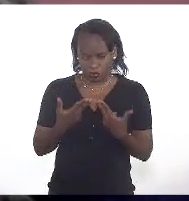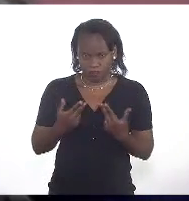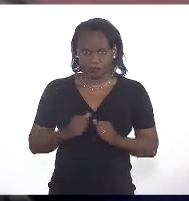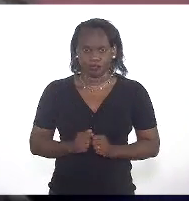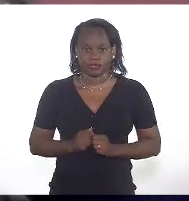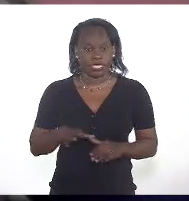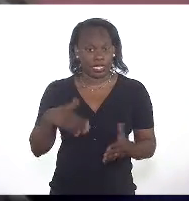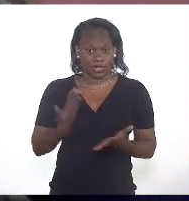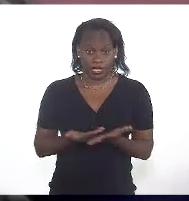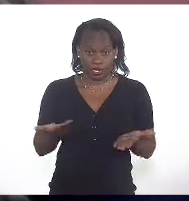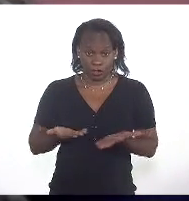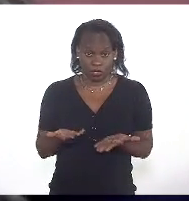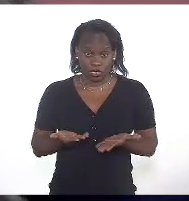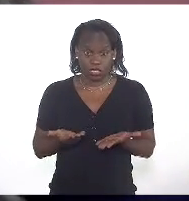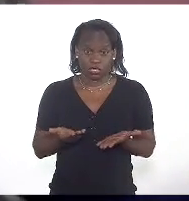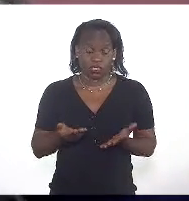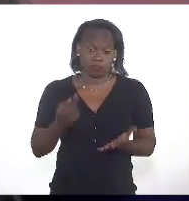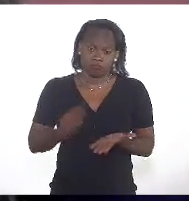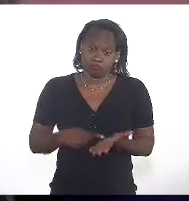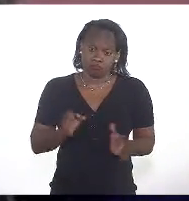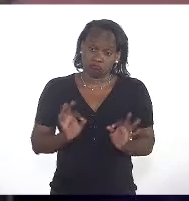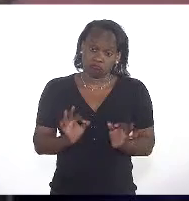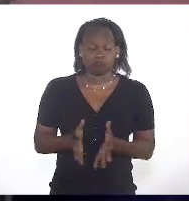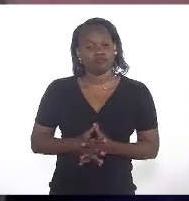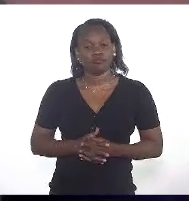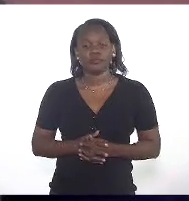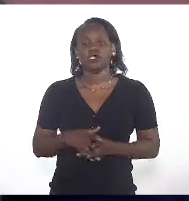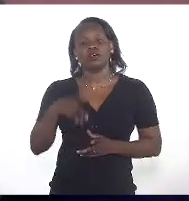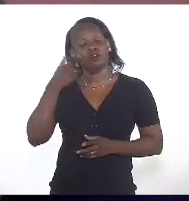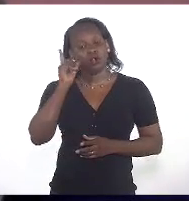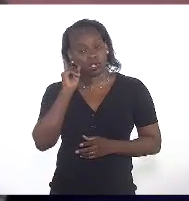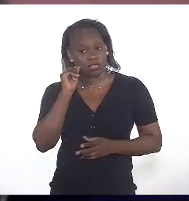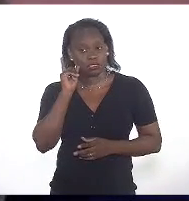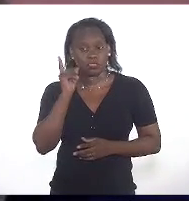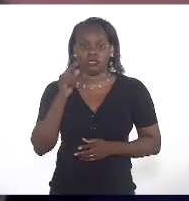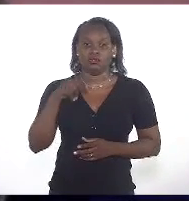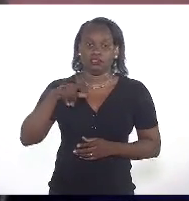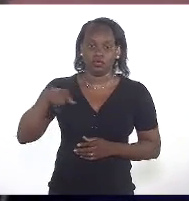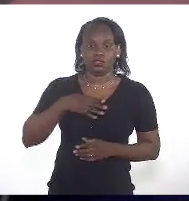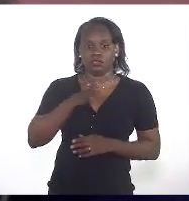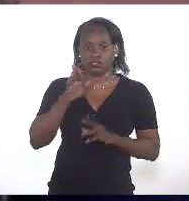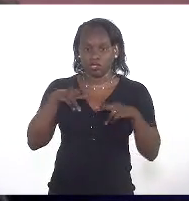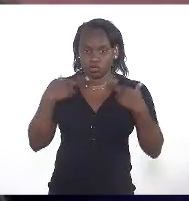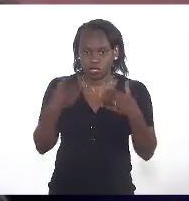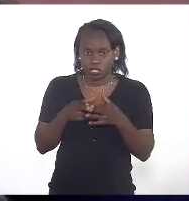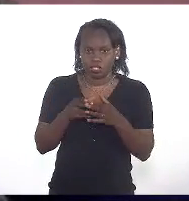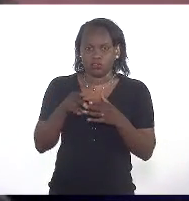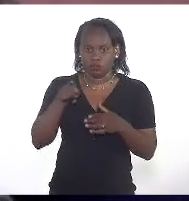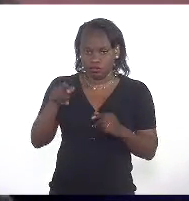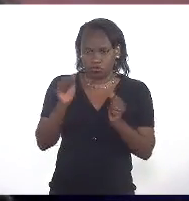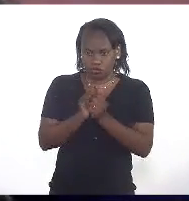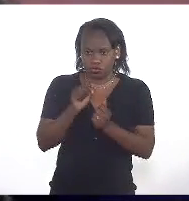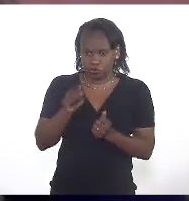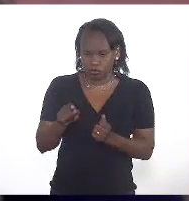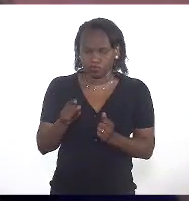E até agora não foi marcada. Ontem, nós estivemos em reunião com a área